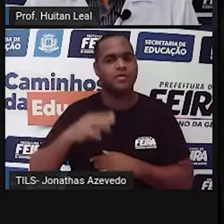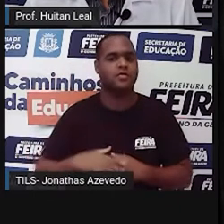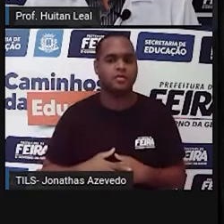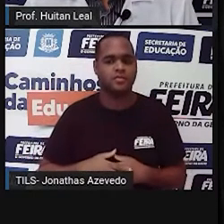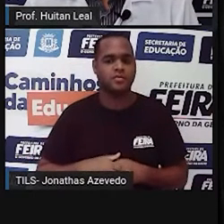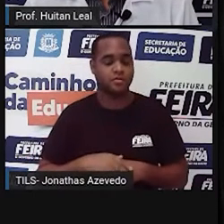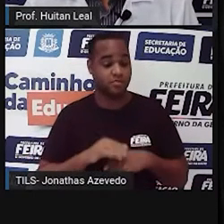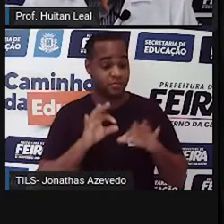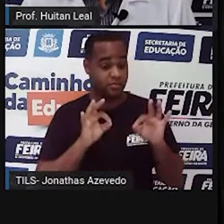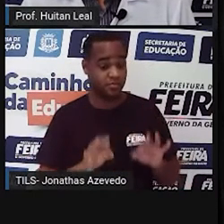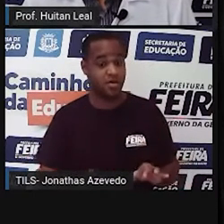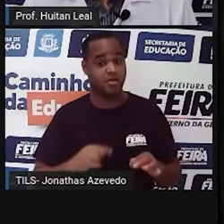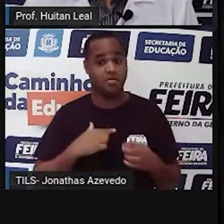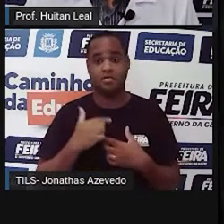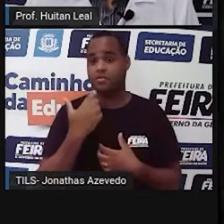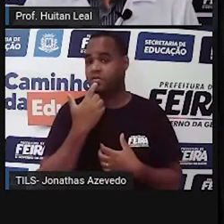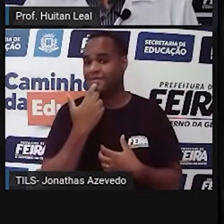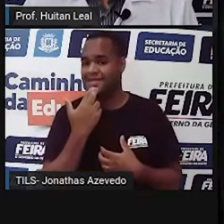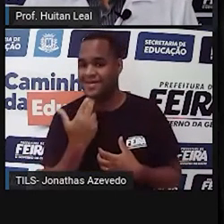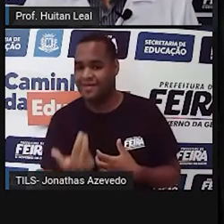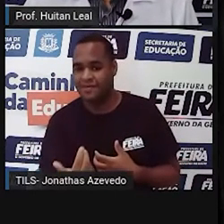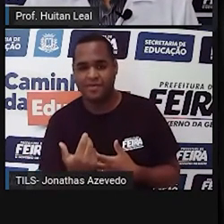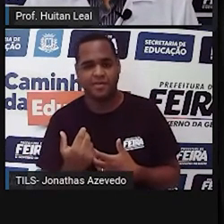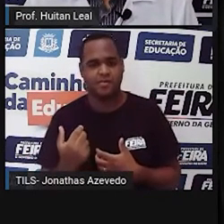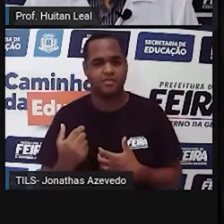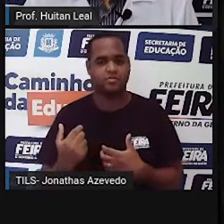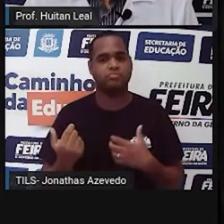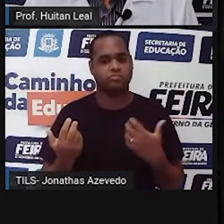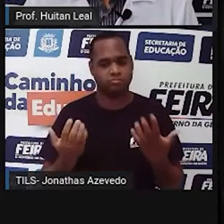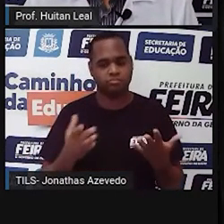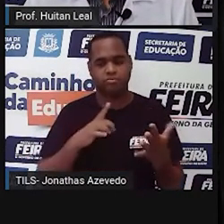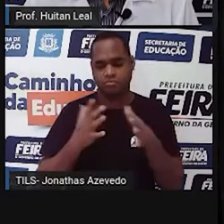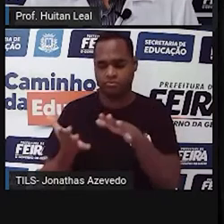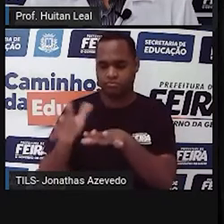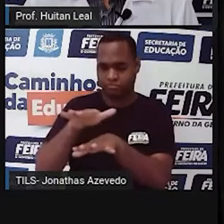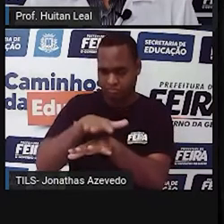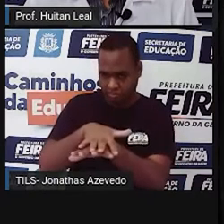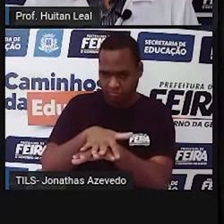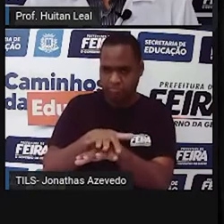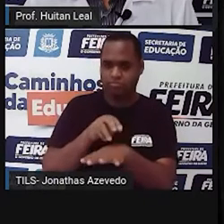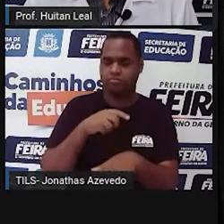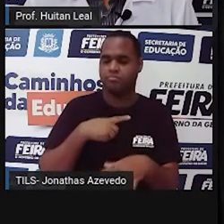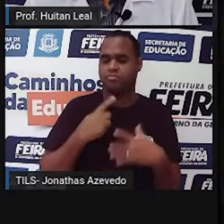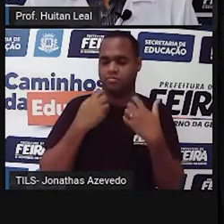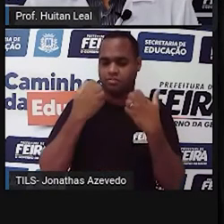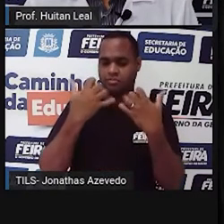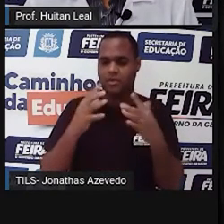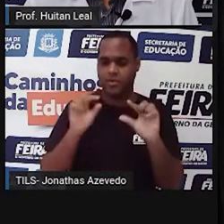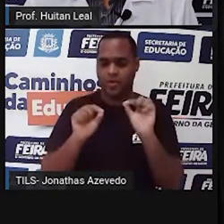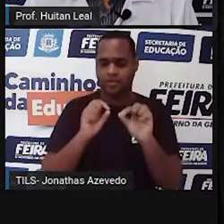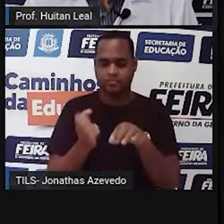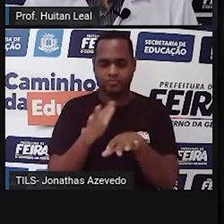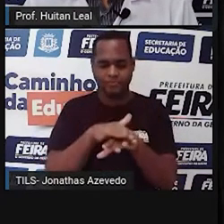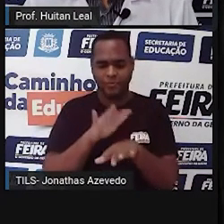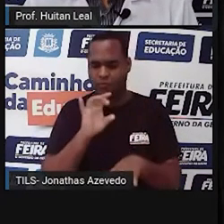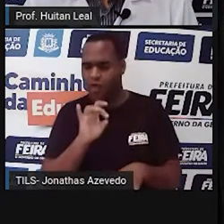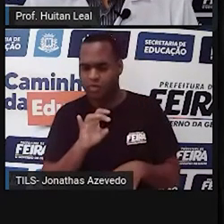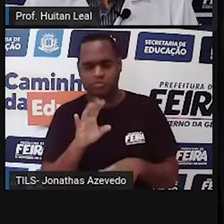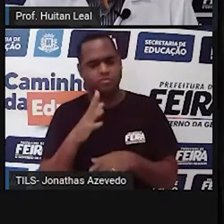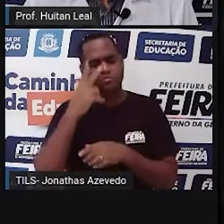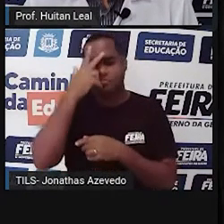raça, língua. Então, a inclusão não é simplesmente incluir, ela é um ato de